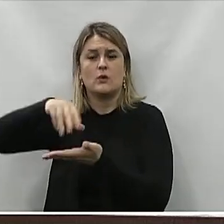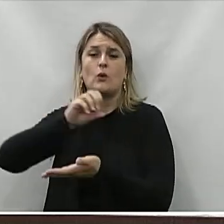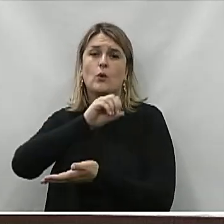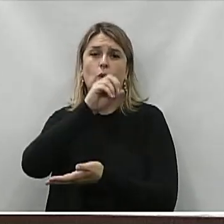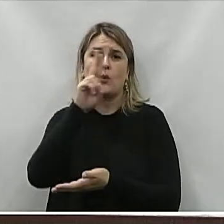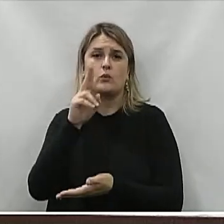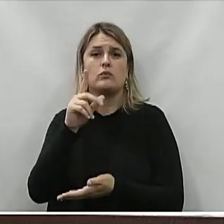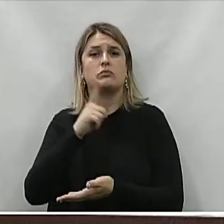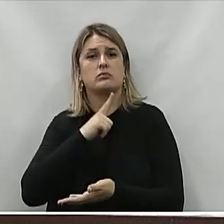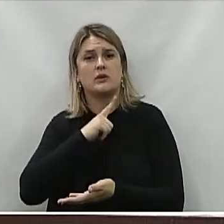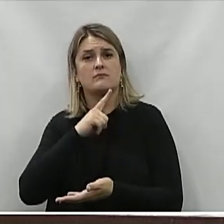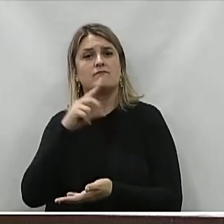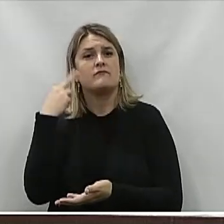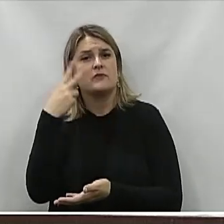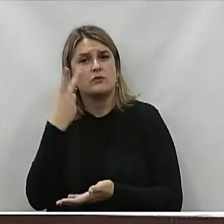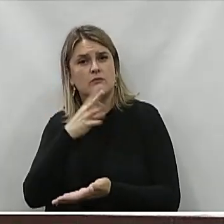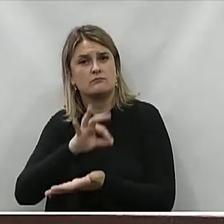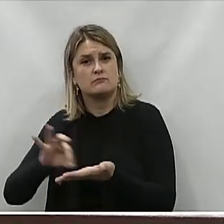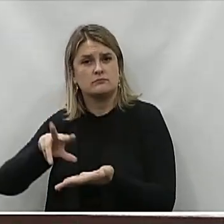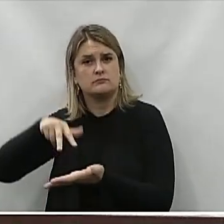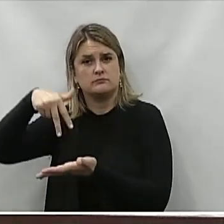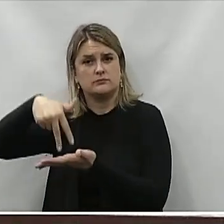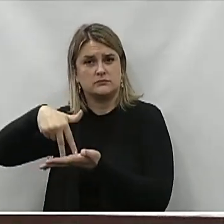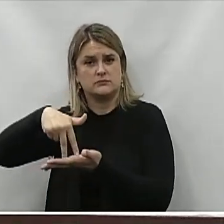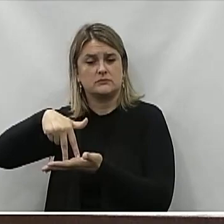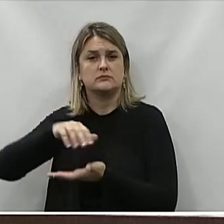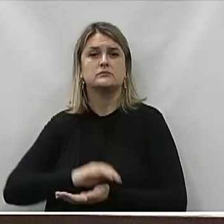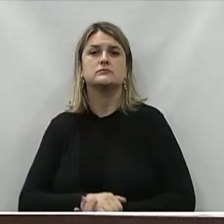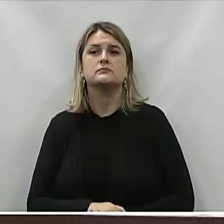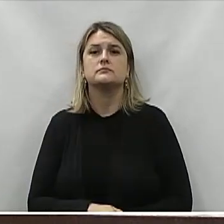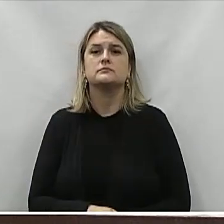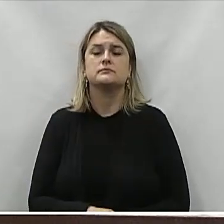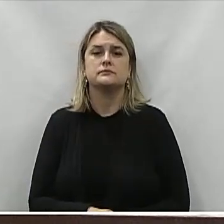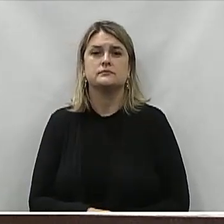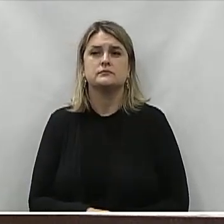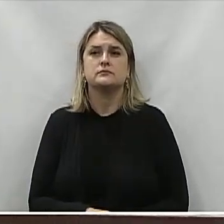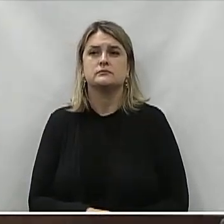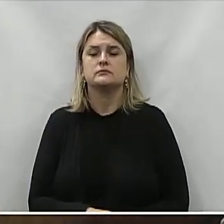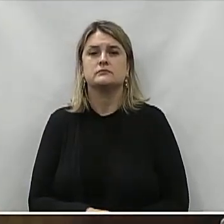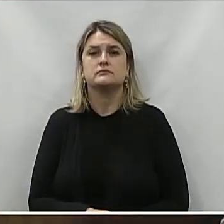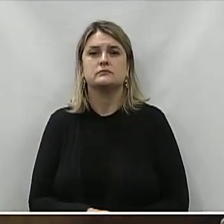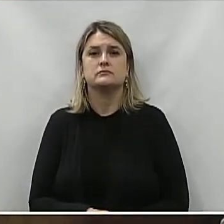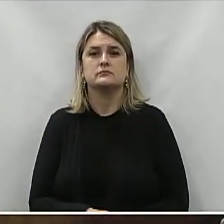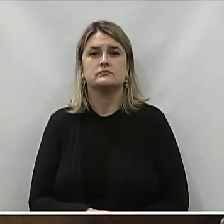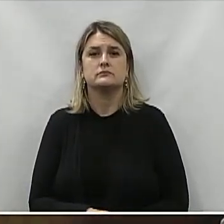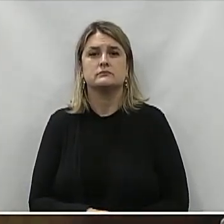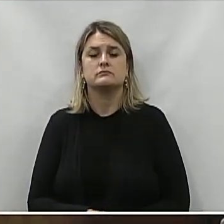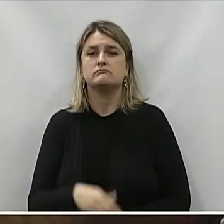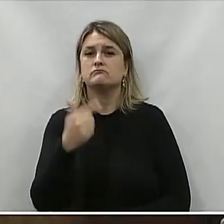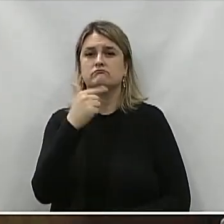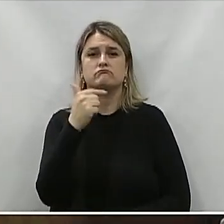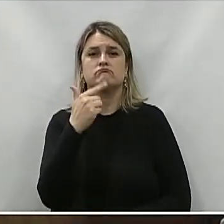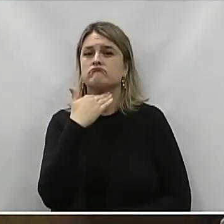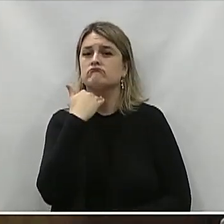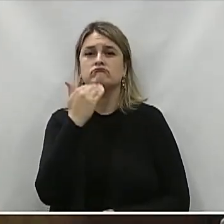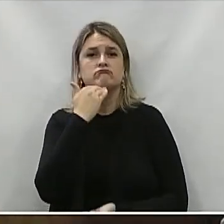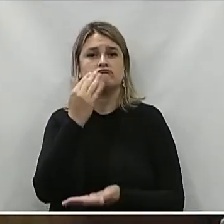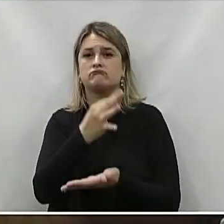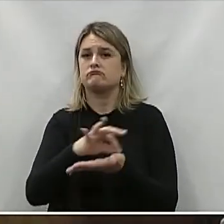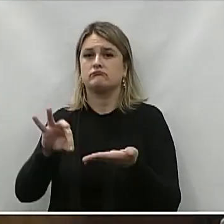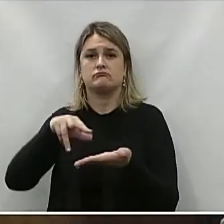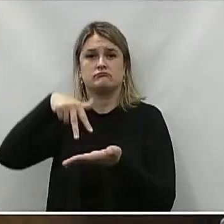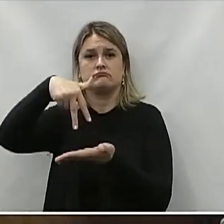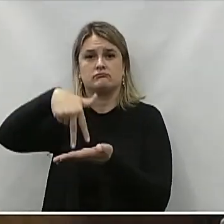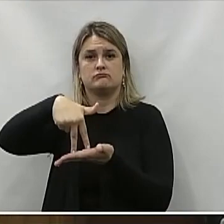Ou Algum Dos edis Escrito Para o uso Da palavra No horário Do expediente Não encontra-se Ninguém